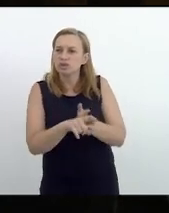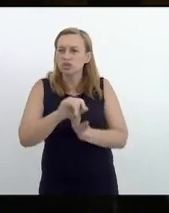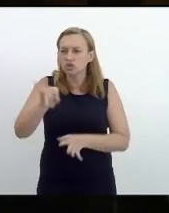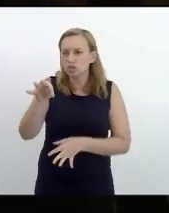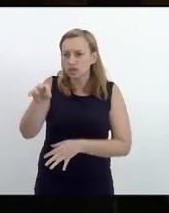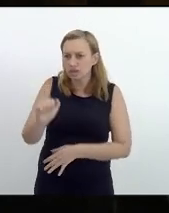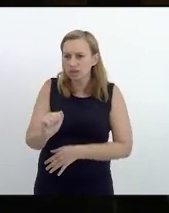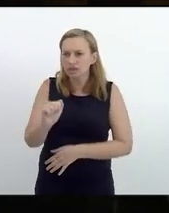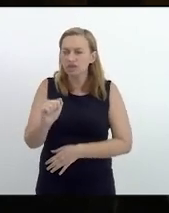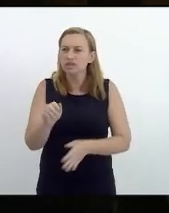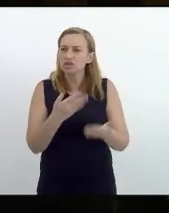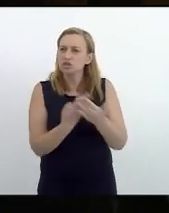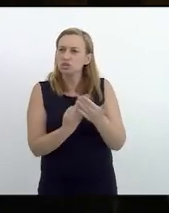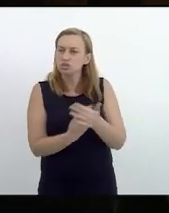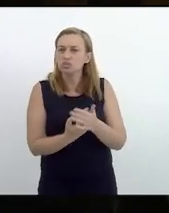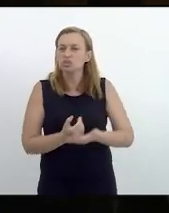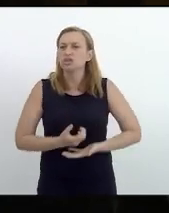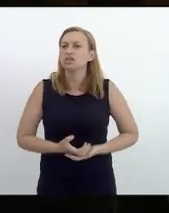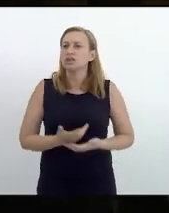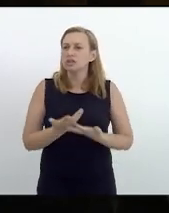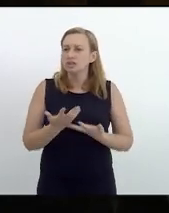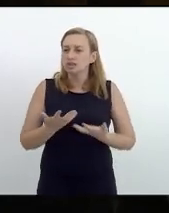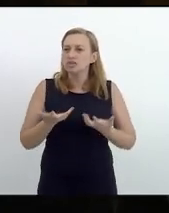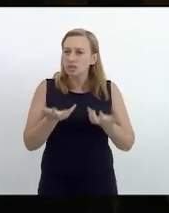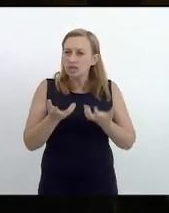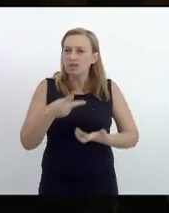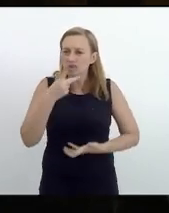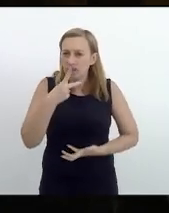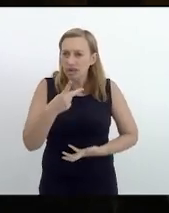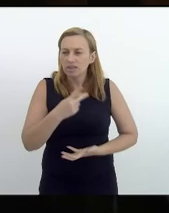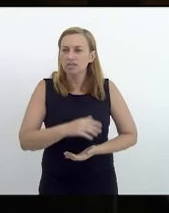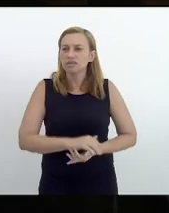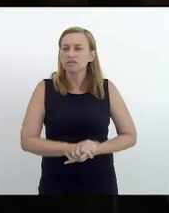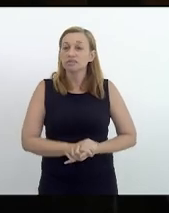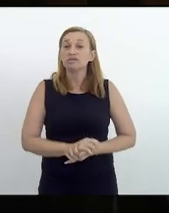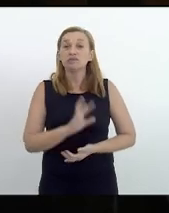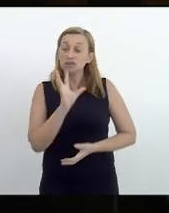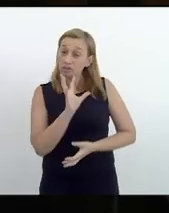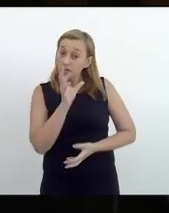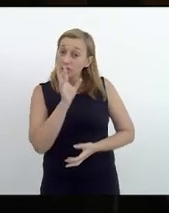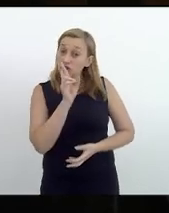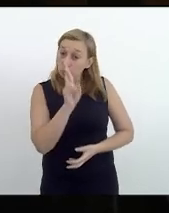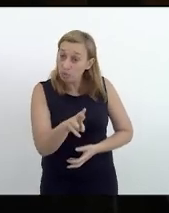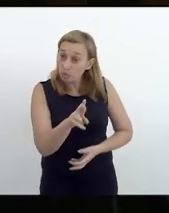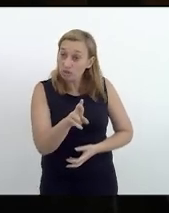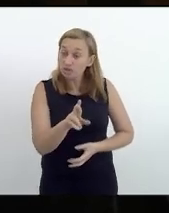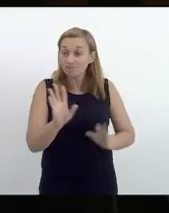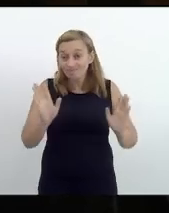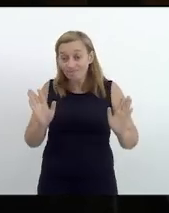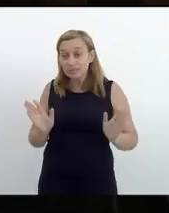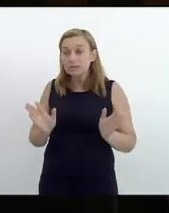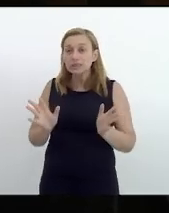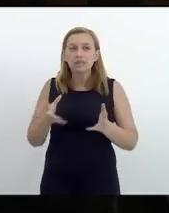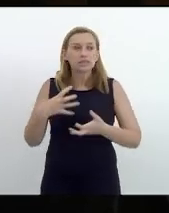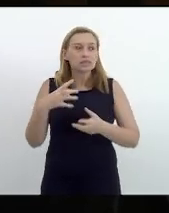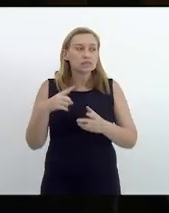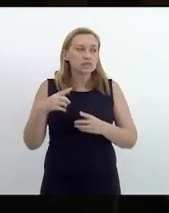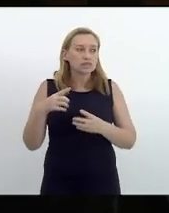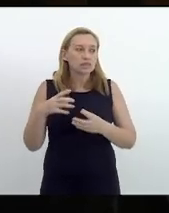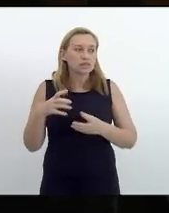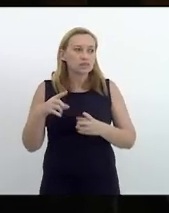esse estudo é portanto a manifestação que eu queria fazer e dando um recado inclusive isso tem sido objeto